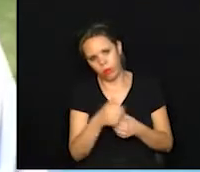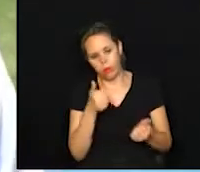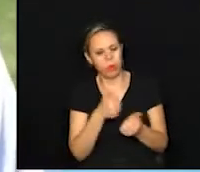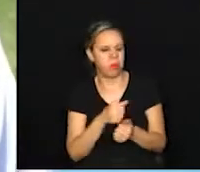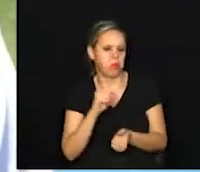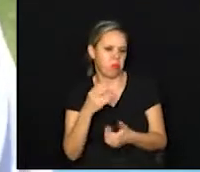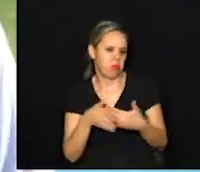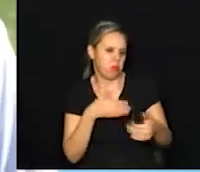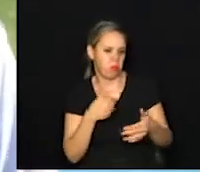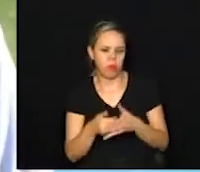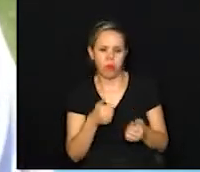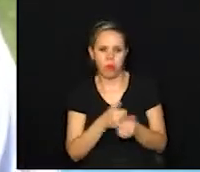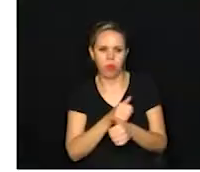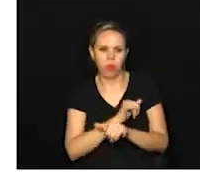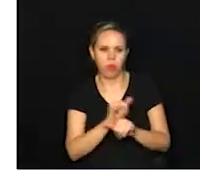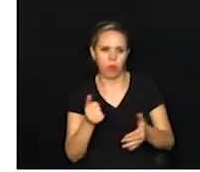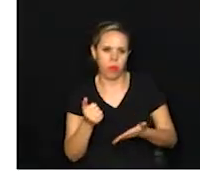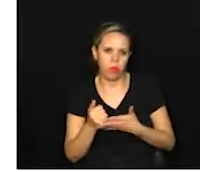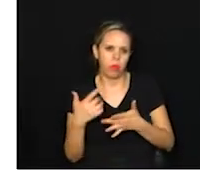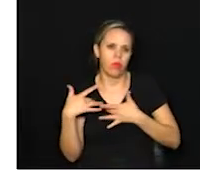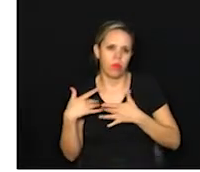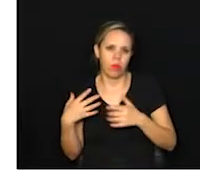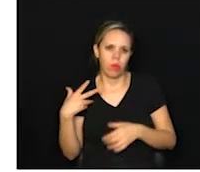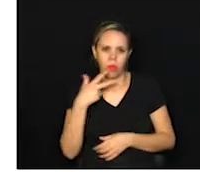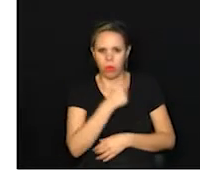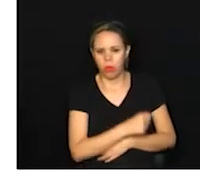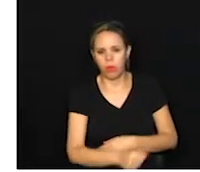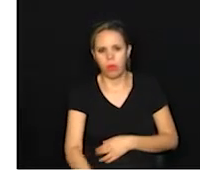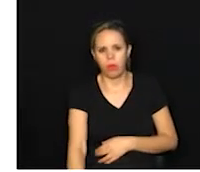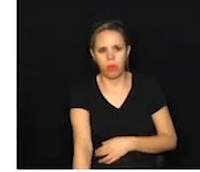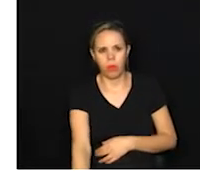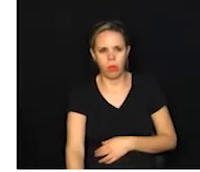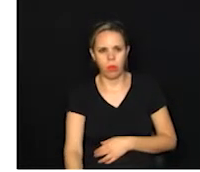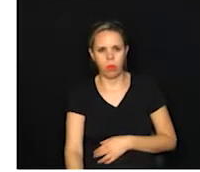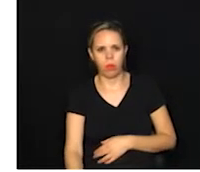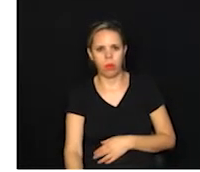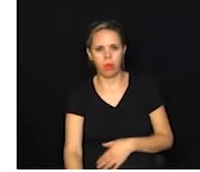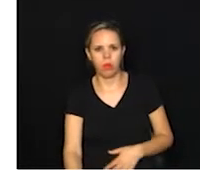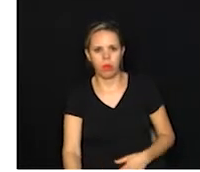próximo e partindo da campanha. Sangue salva. Dois sangue.